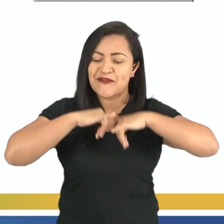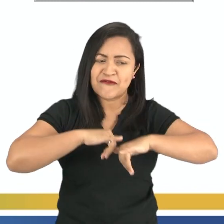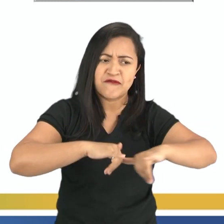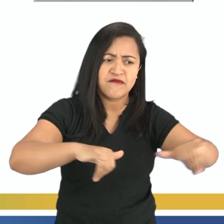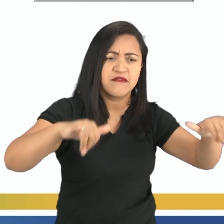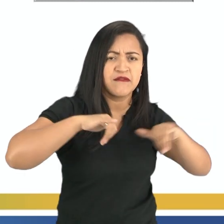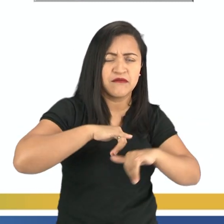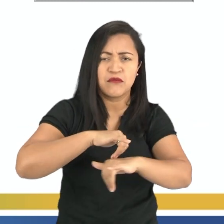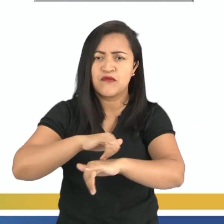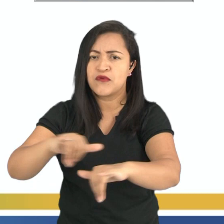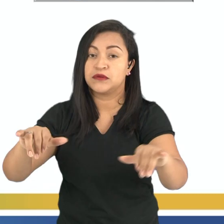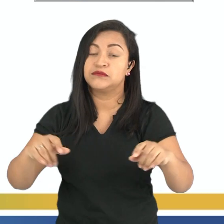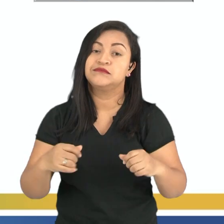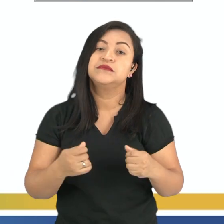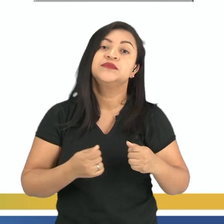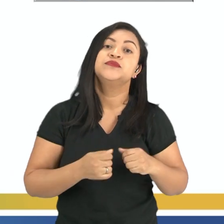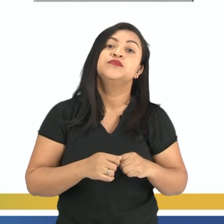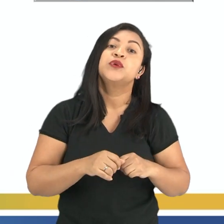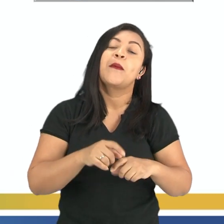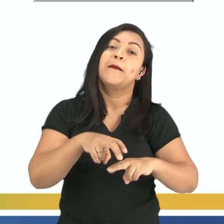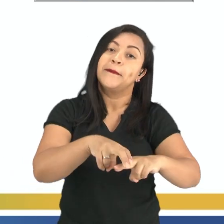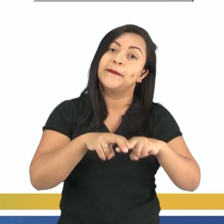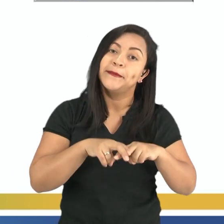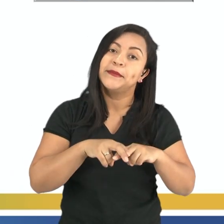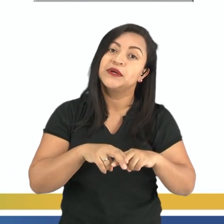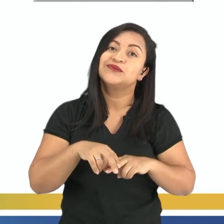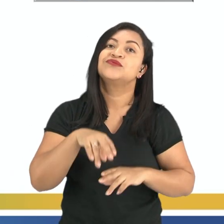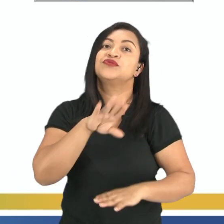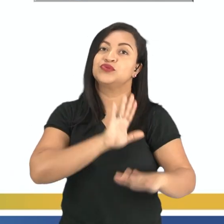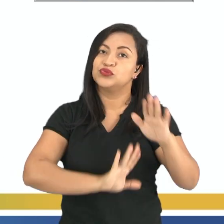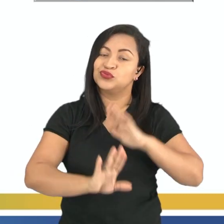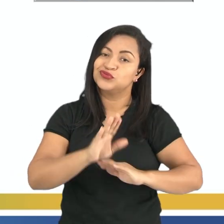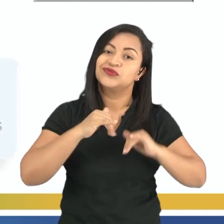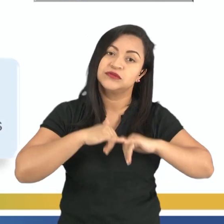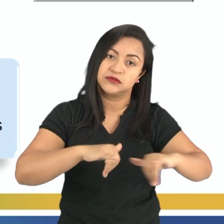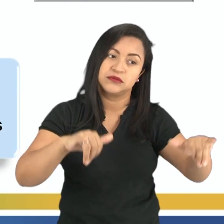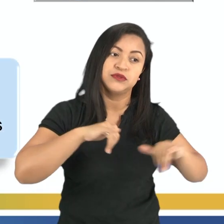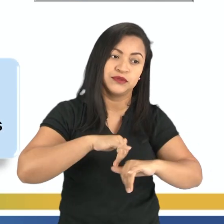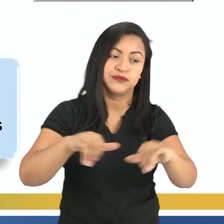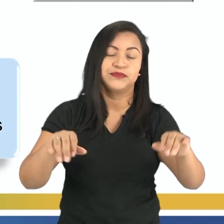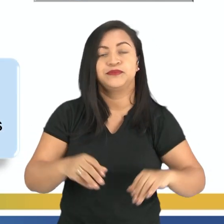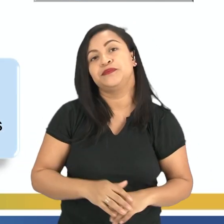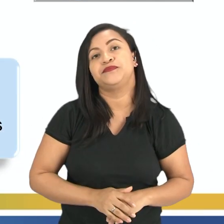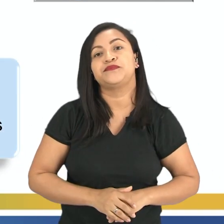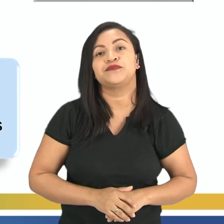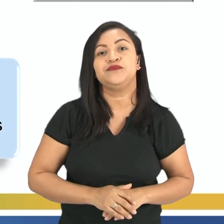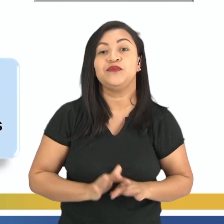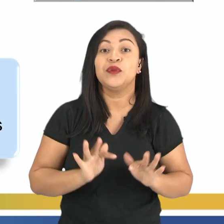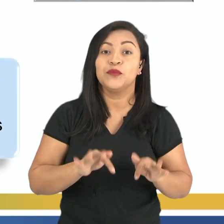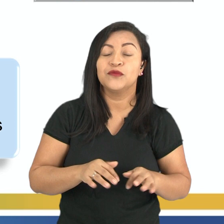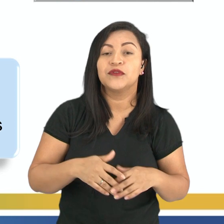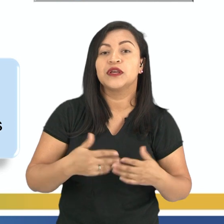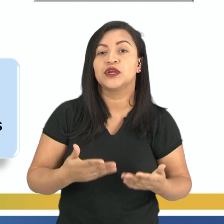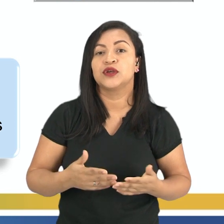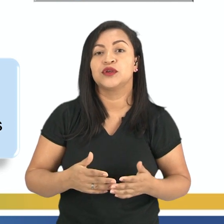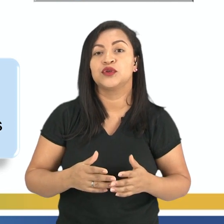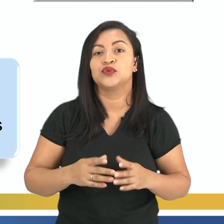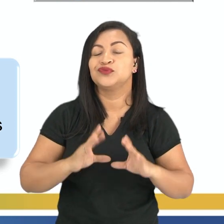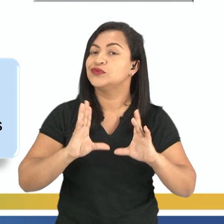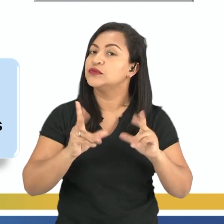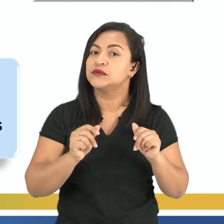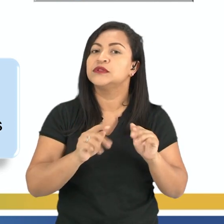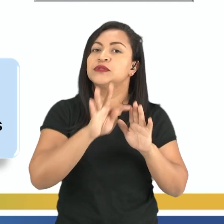rápido, por isso é necessário atenção e reflexão ao que é compartilhado. E por fim, toda produção